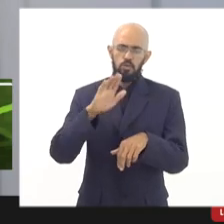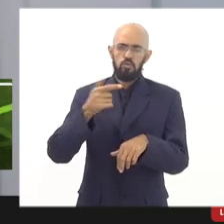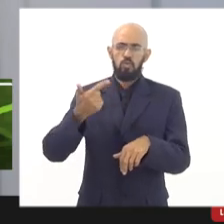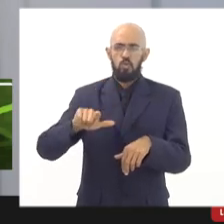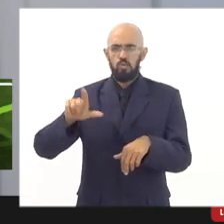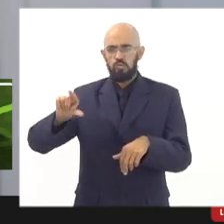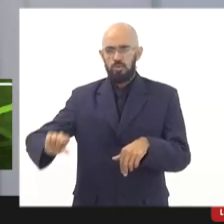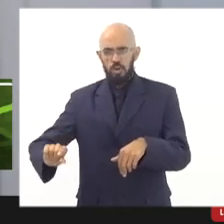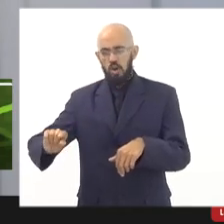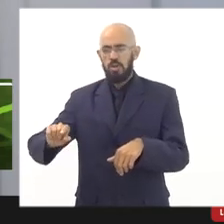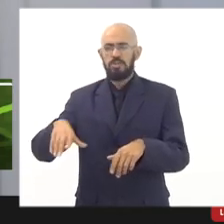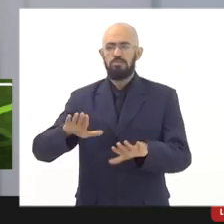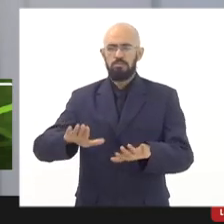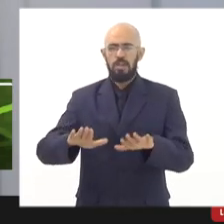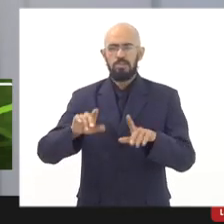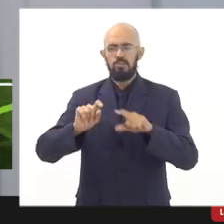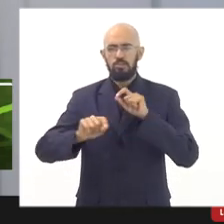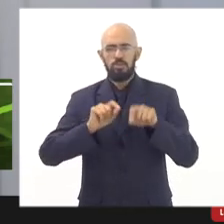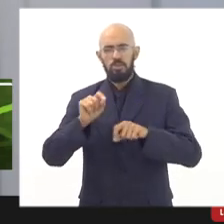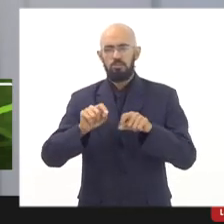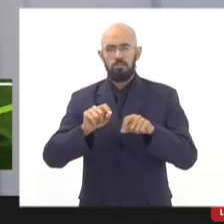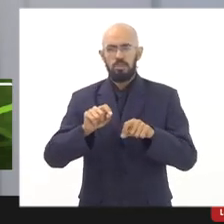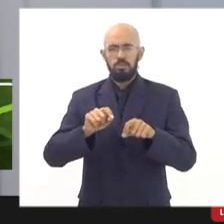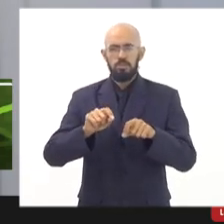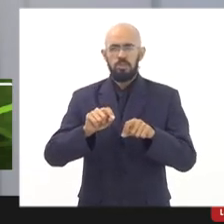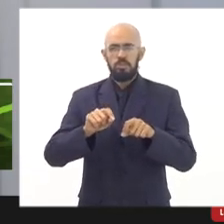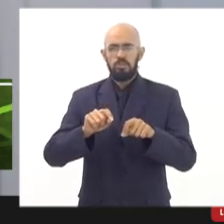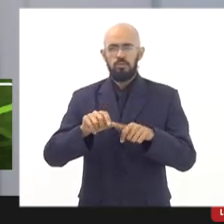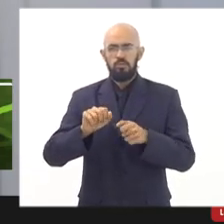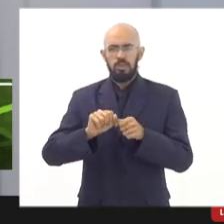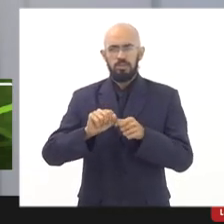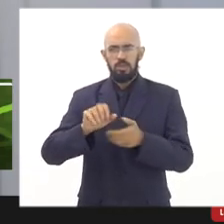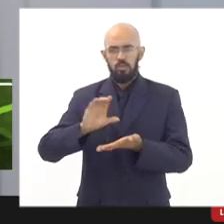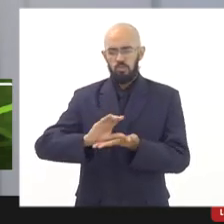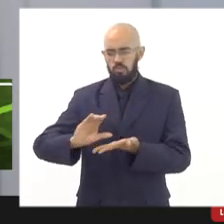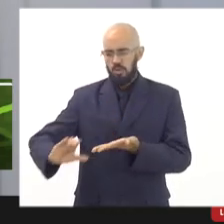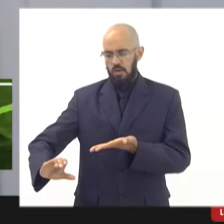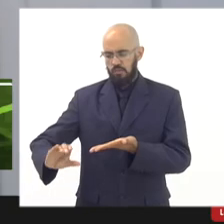gente ter uma um repasse um valor